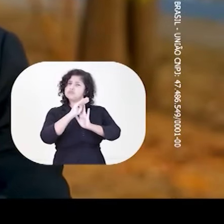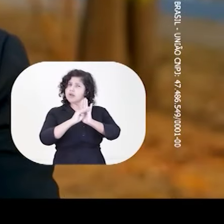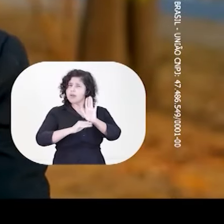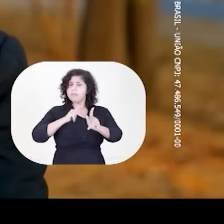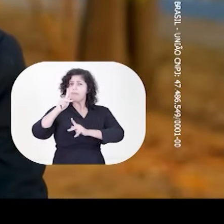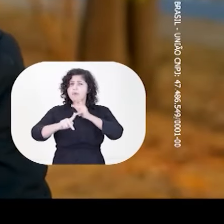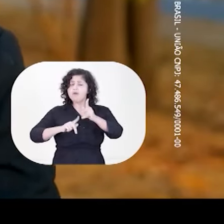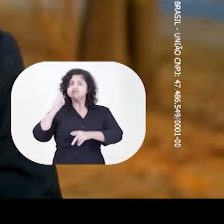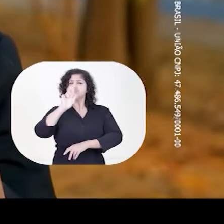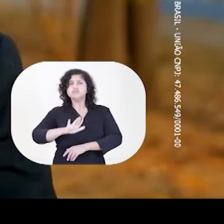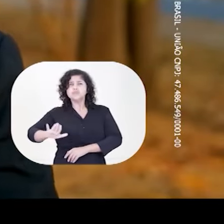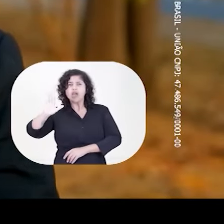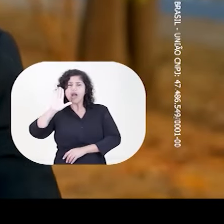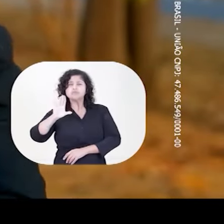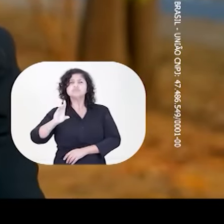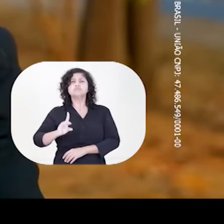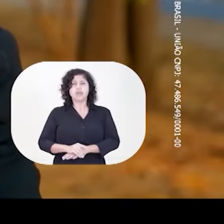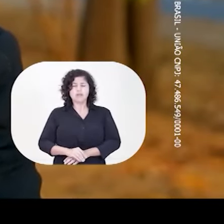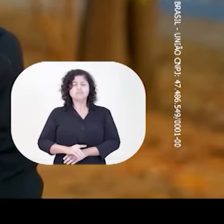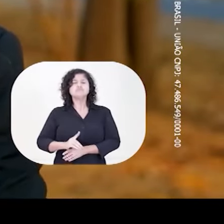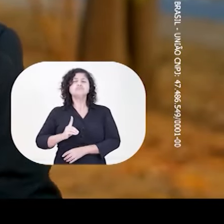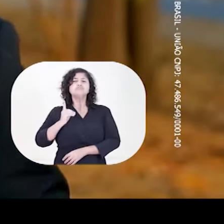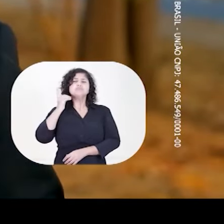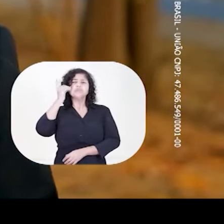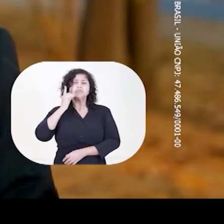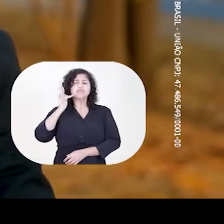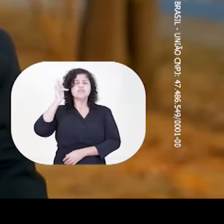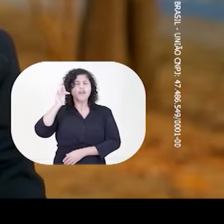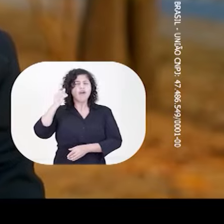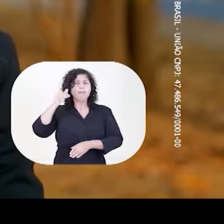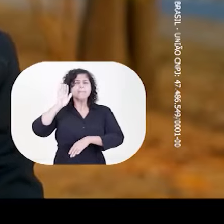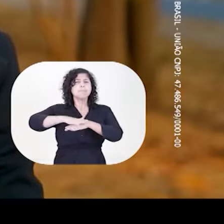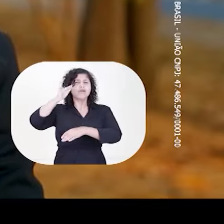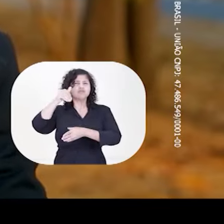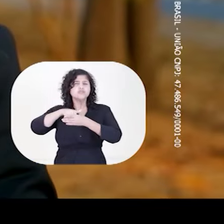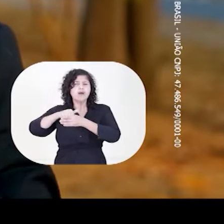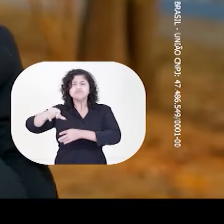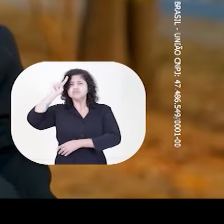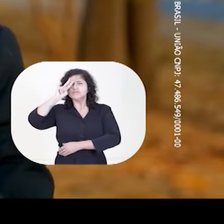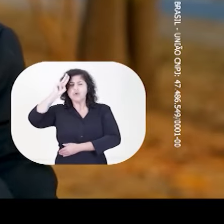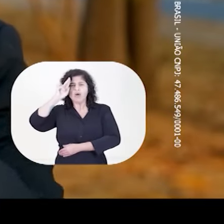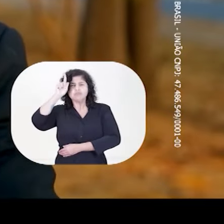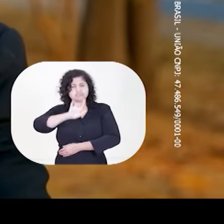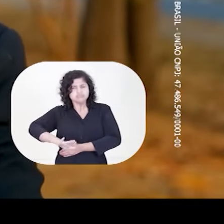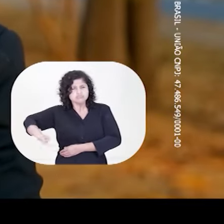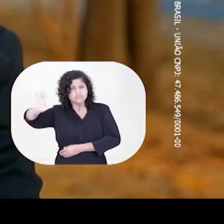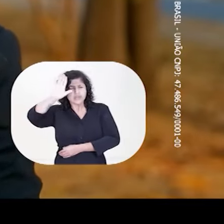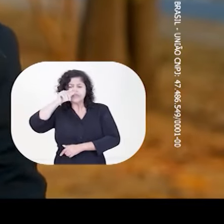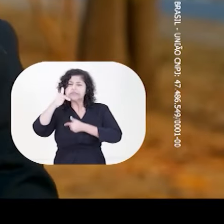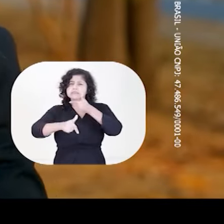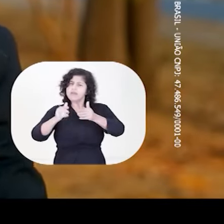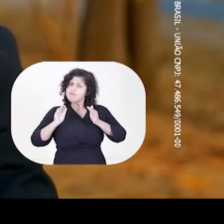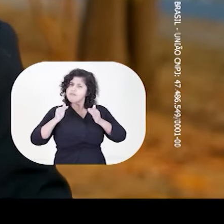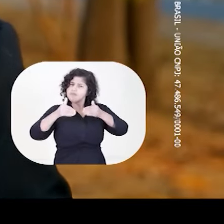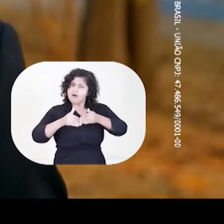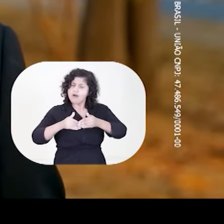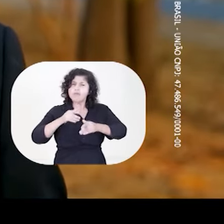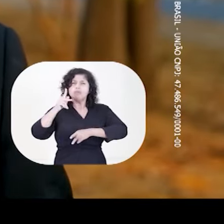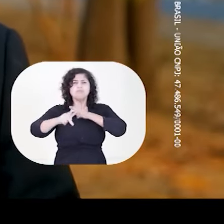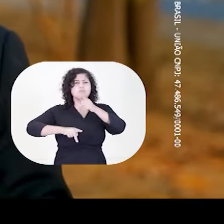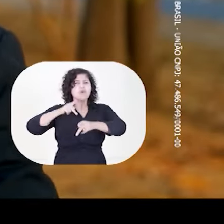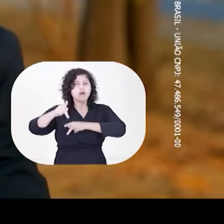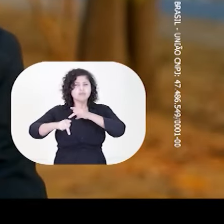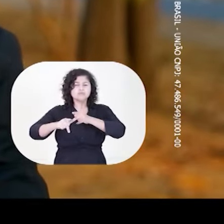Como deputado federal mais votado da história de Goiás, sempre trabalhei pelo povo. Durante os meus mandatos, não ficou